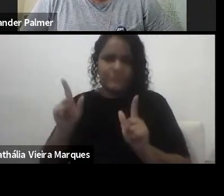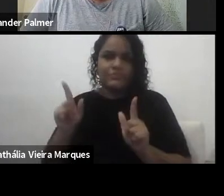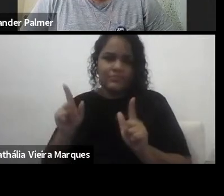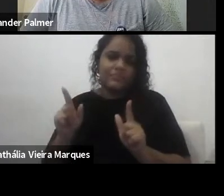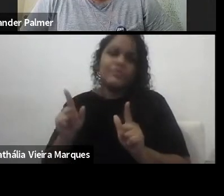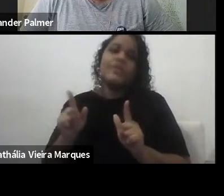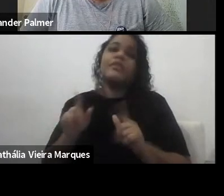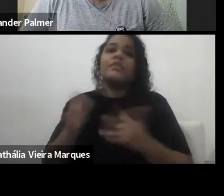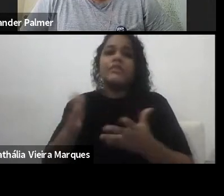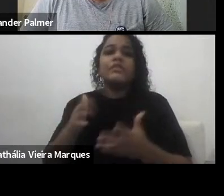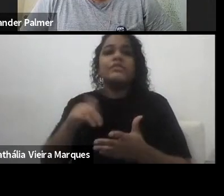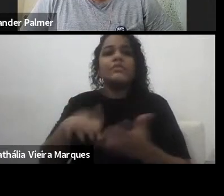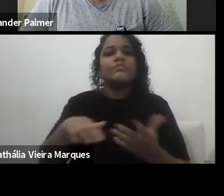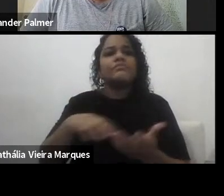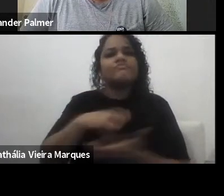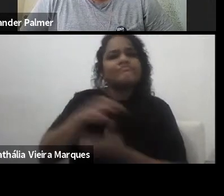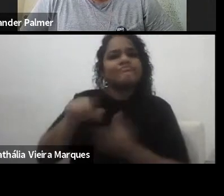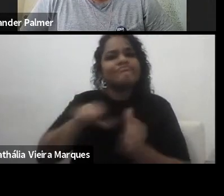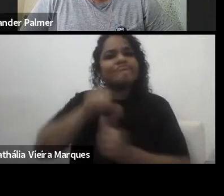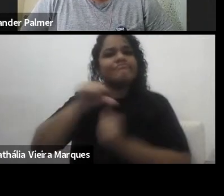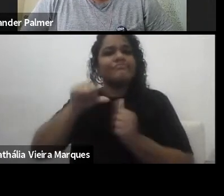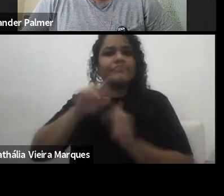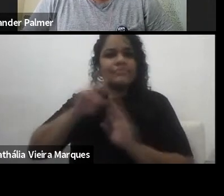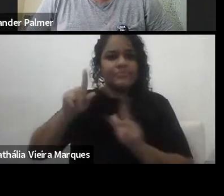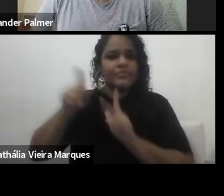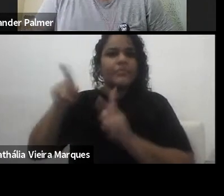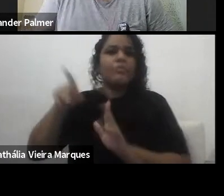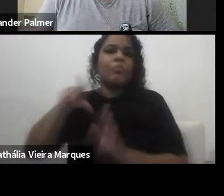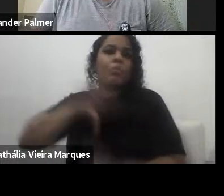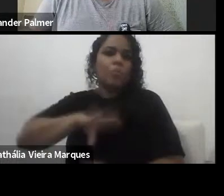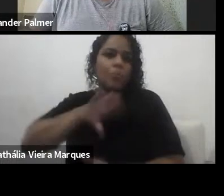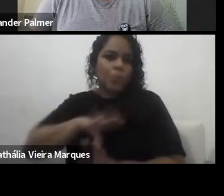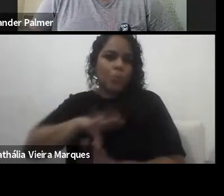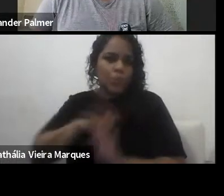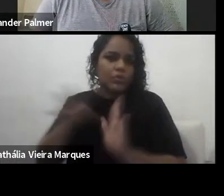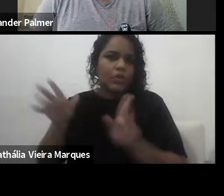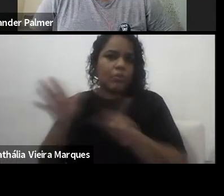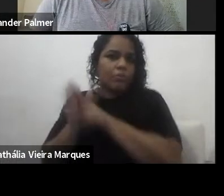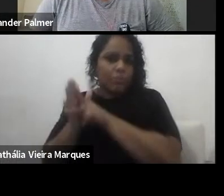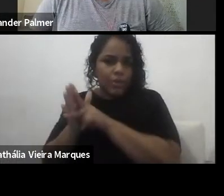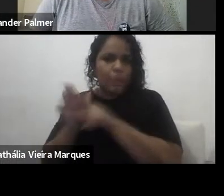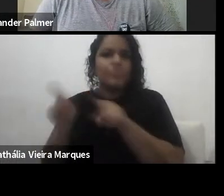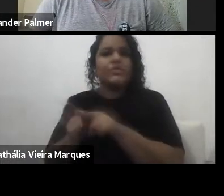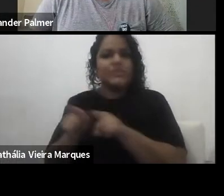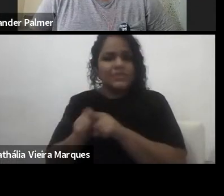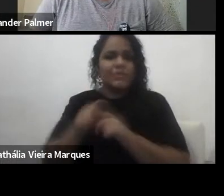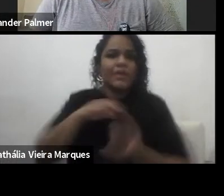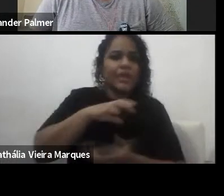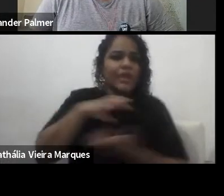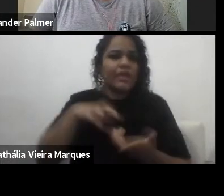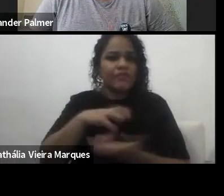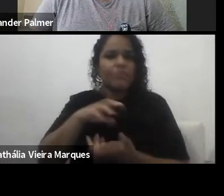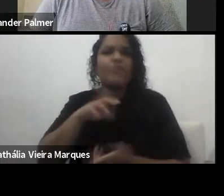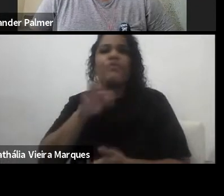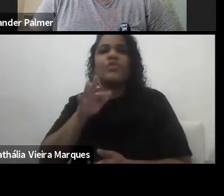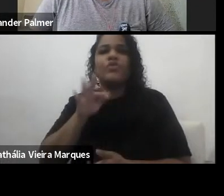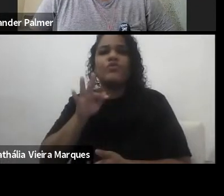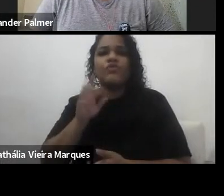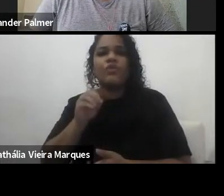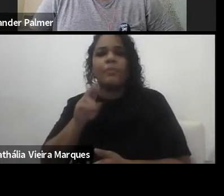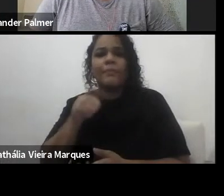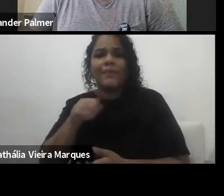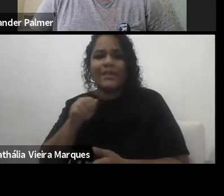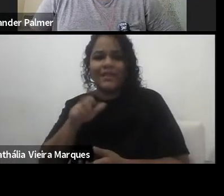essa reforma portuguesa e essa reforma que a gente chama reforma formalina é a educação, é aquilo que vai ser o,